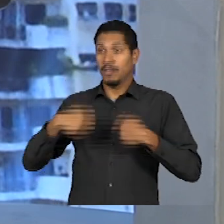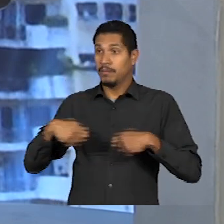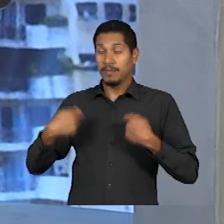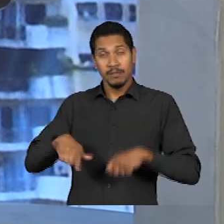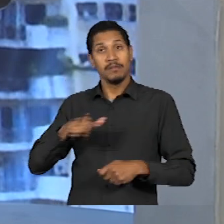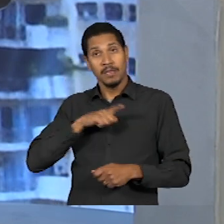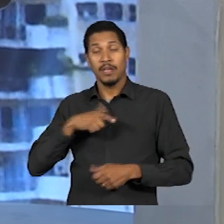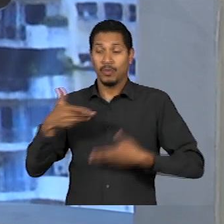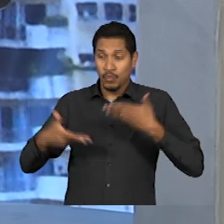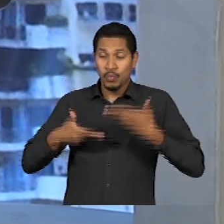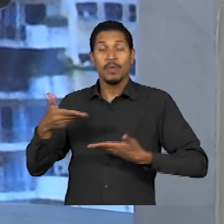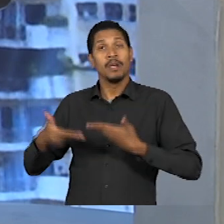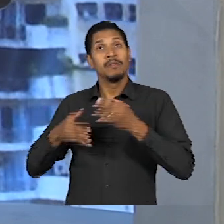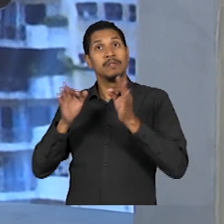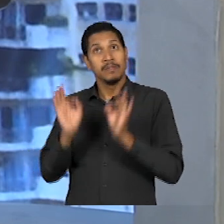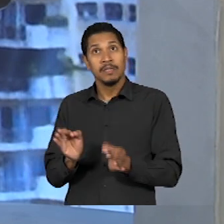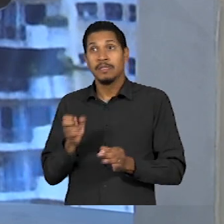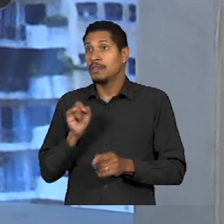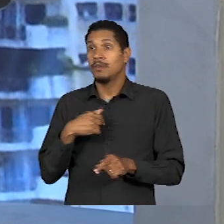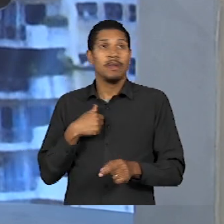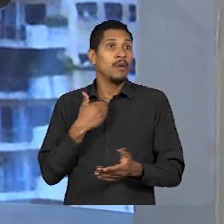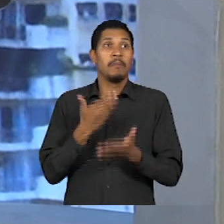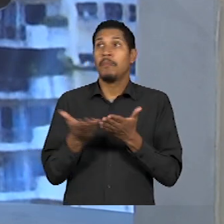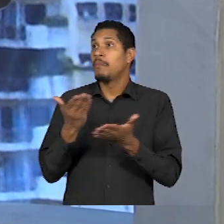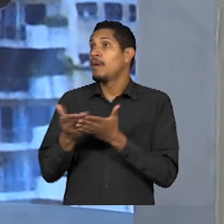que ter esse cuidado, porque senão eu vou acabar perdendo experiências muito boas.